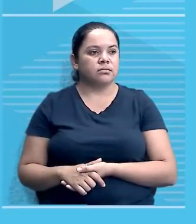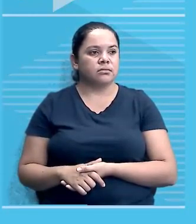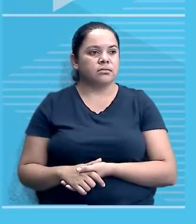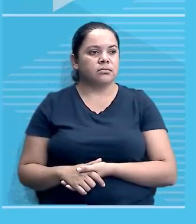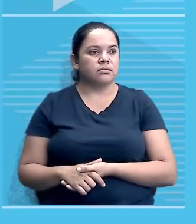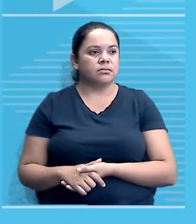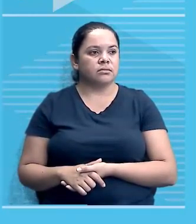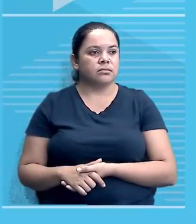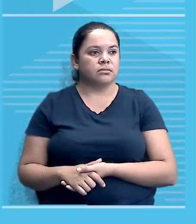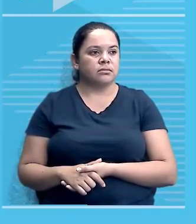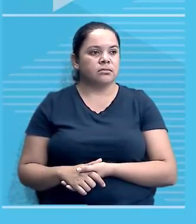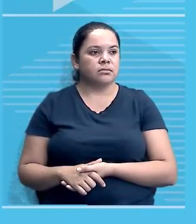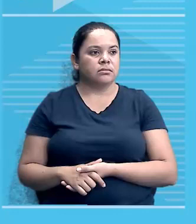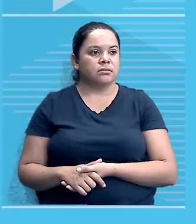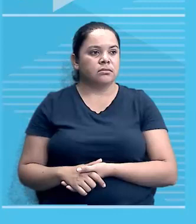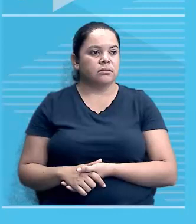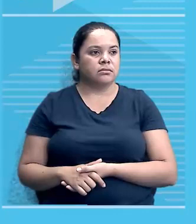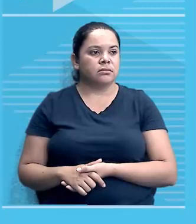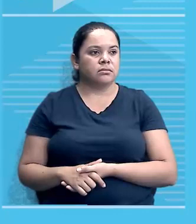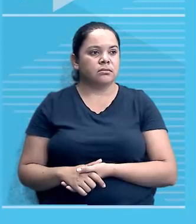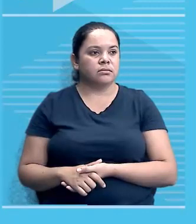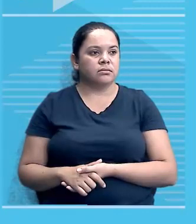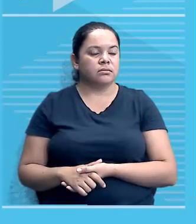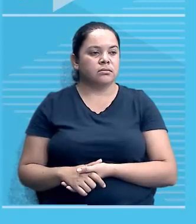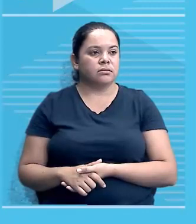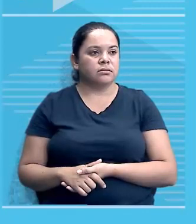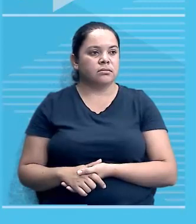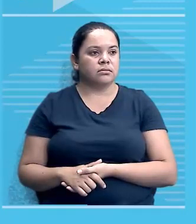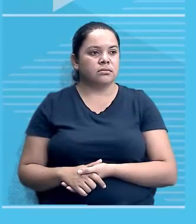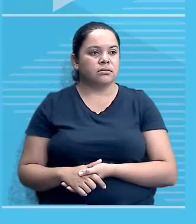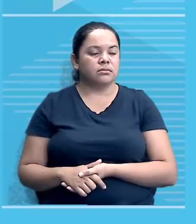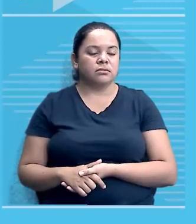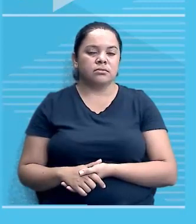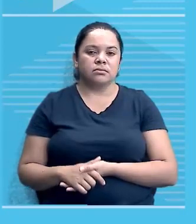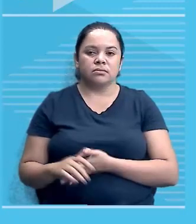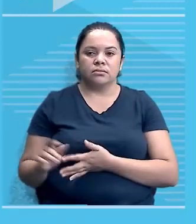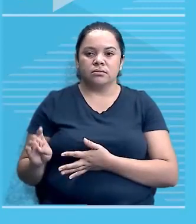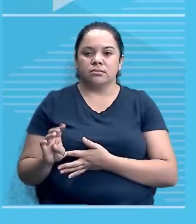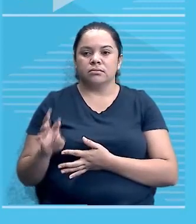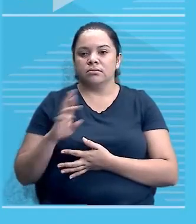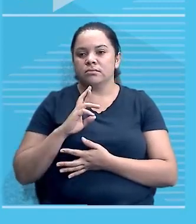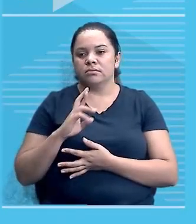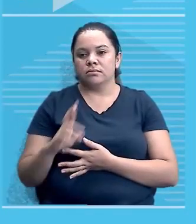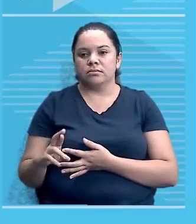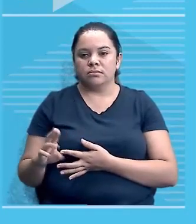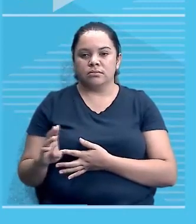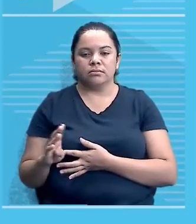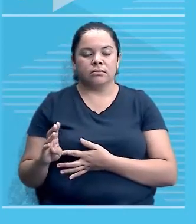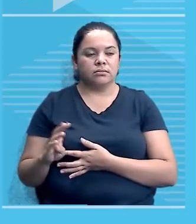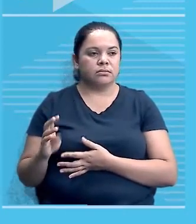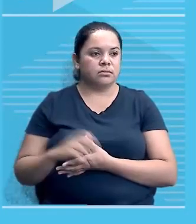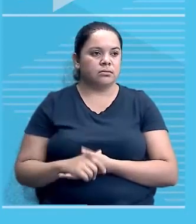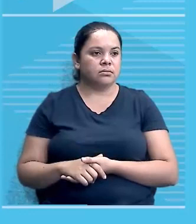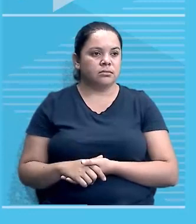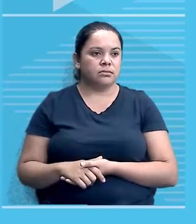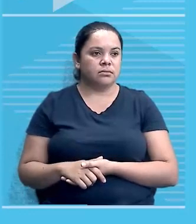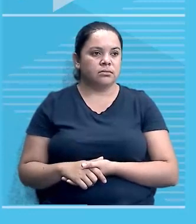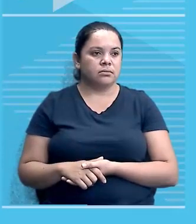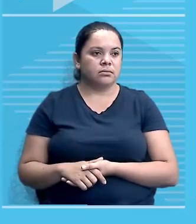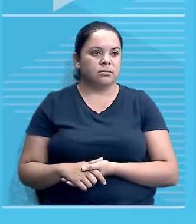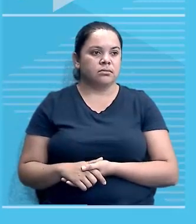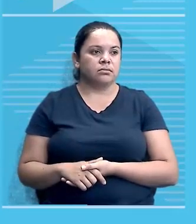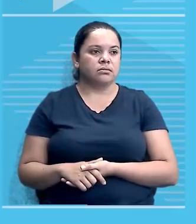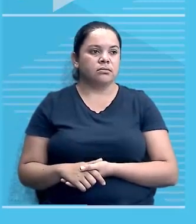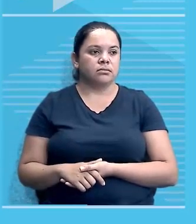a Bélgica. Então, a alternativa B, ela é a alternativa incorreta. Vamos aproveitar